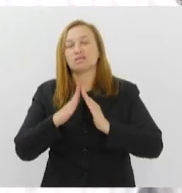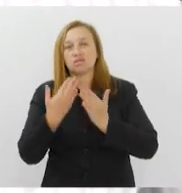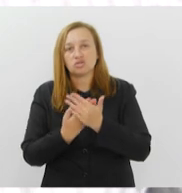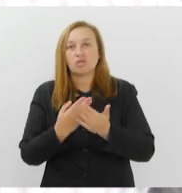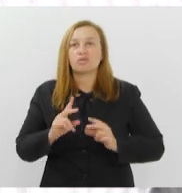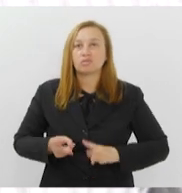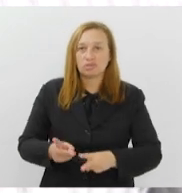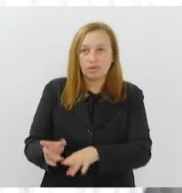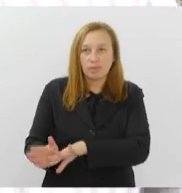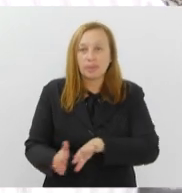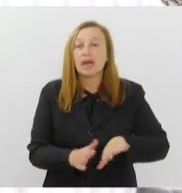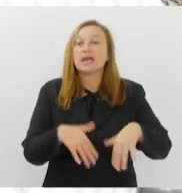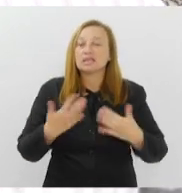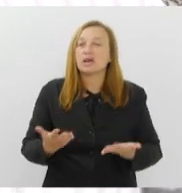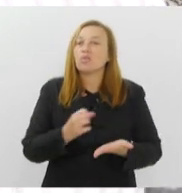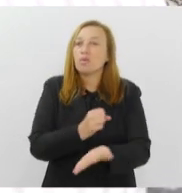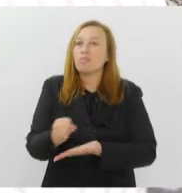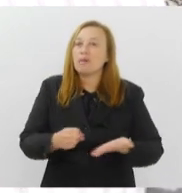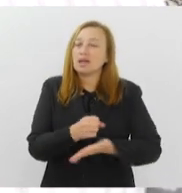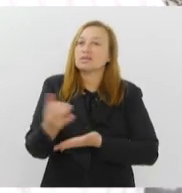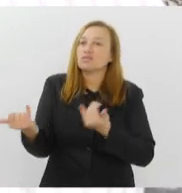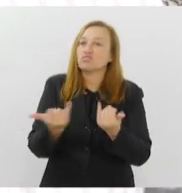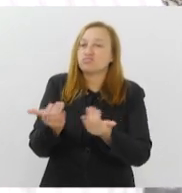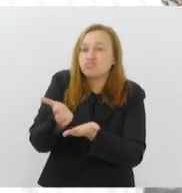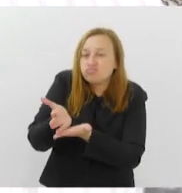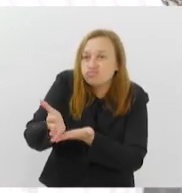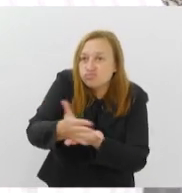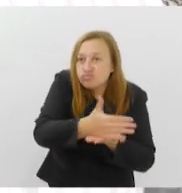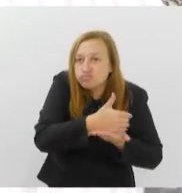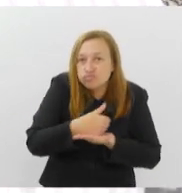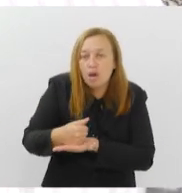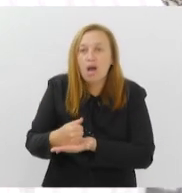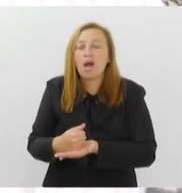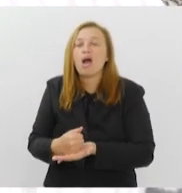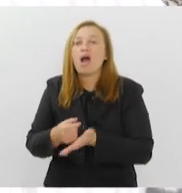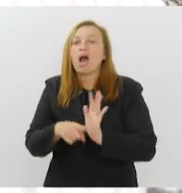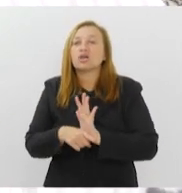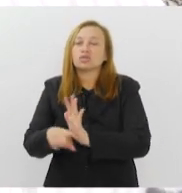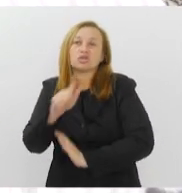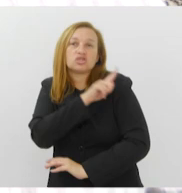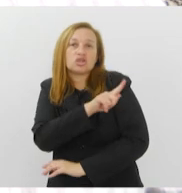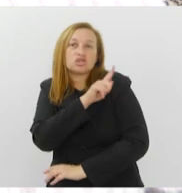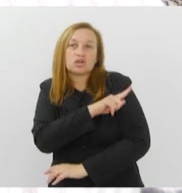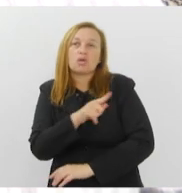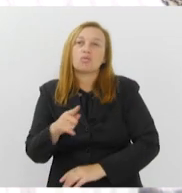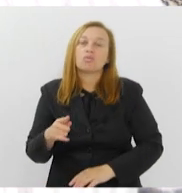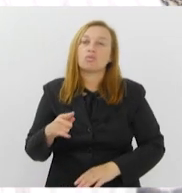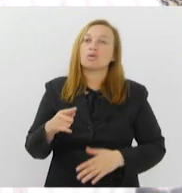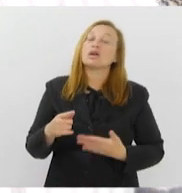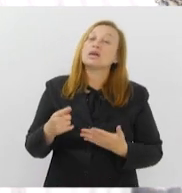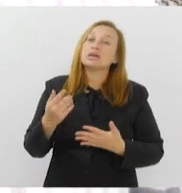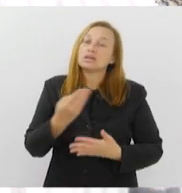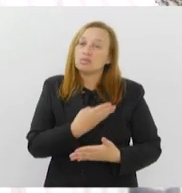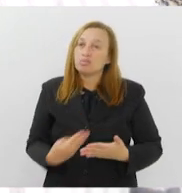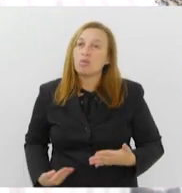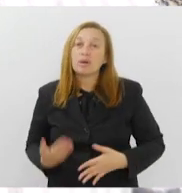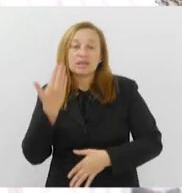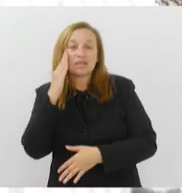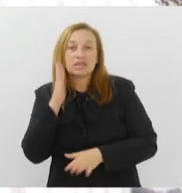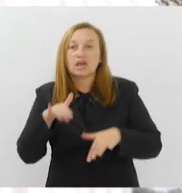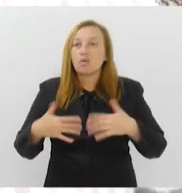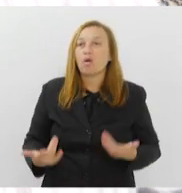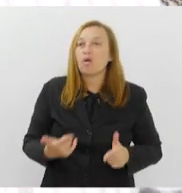escola. Então, com base nesses dados, a gente também ajuda a gestão pública a entender quais são os problemas que precisam ser